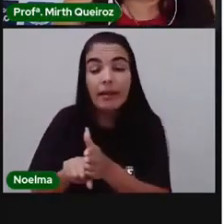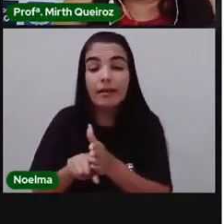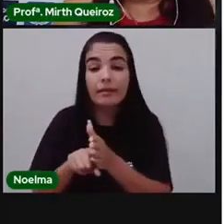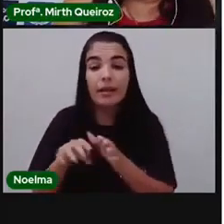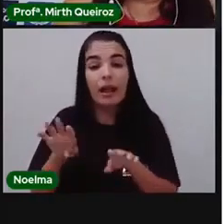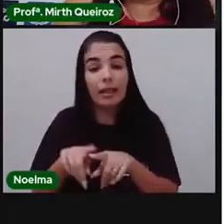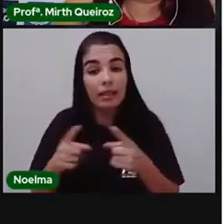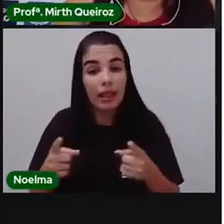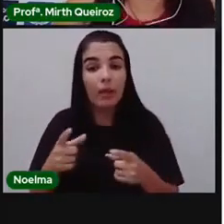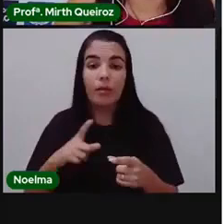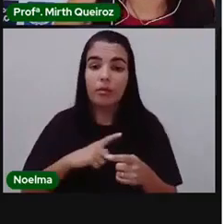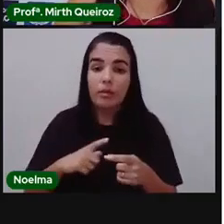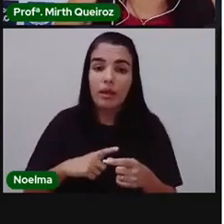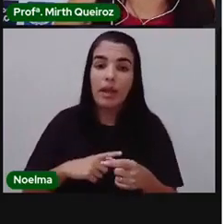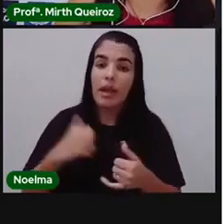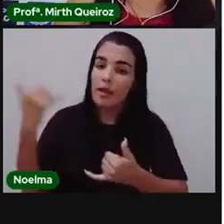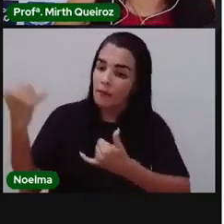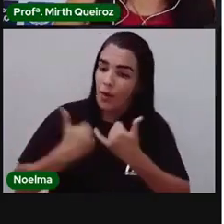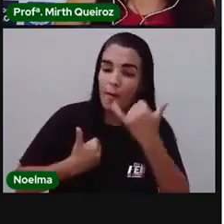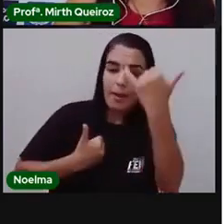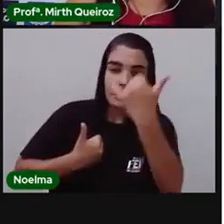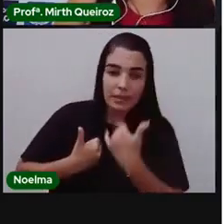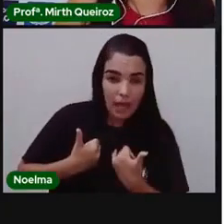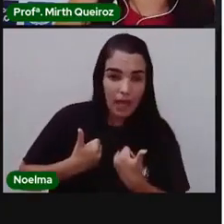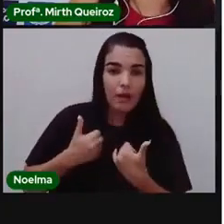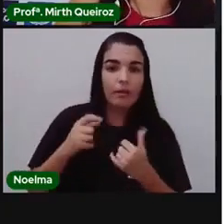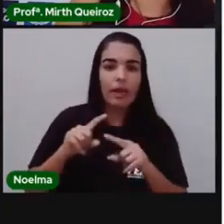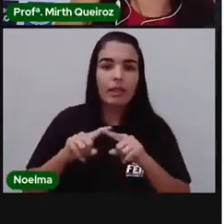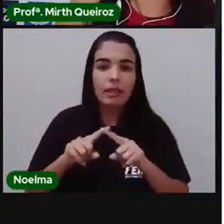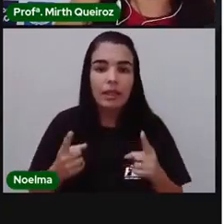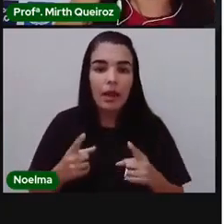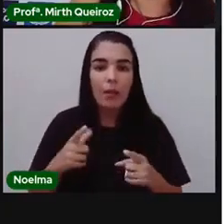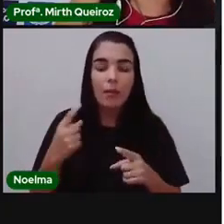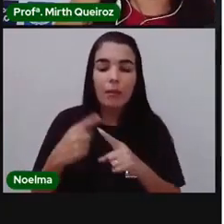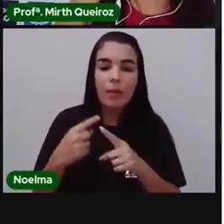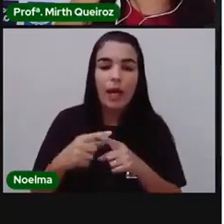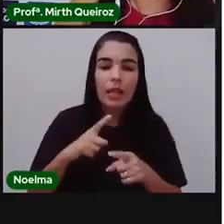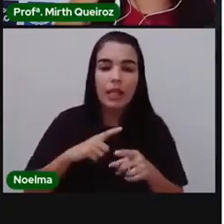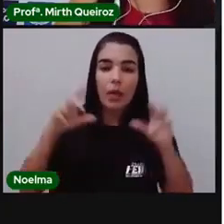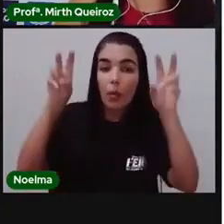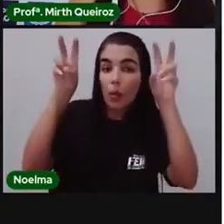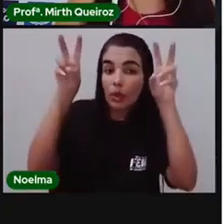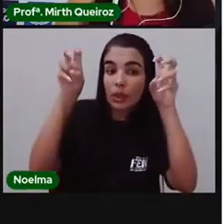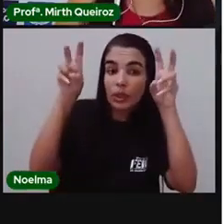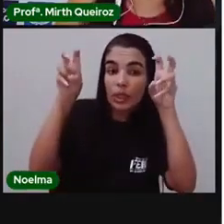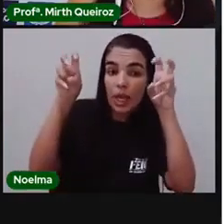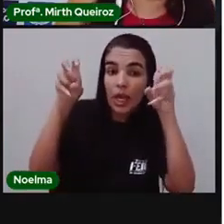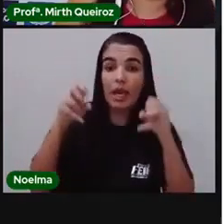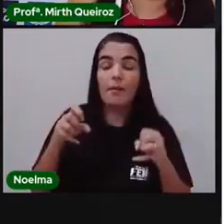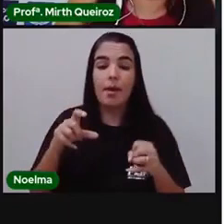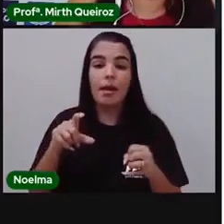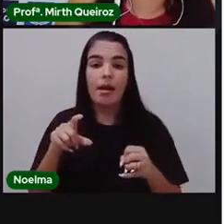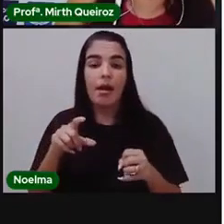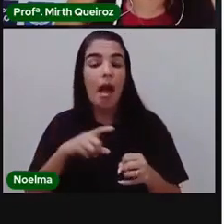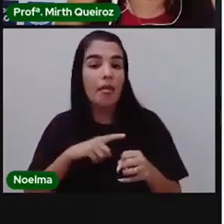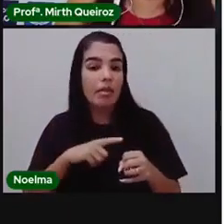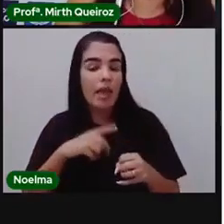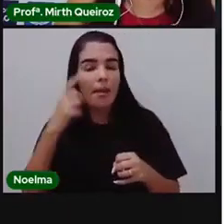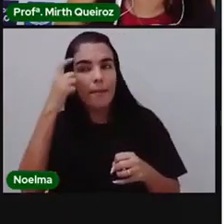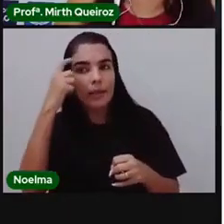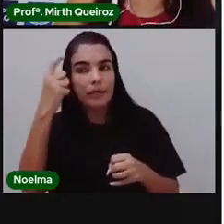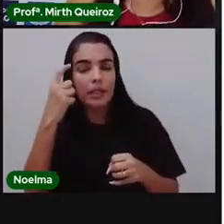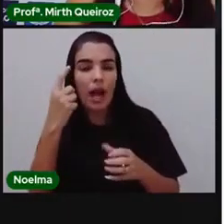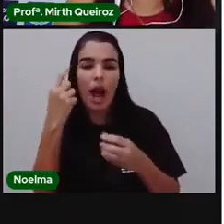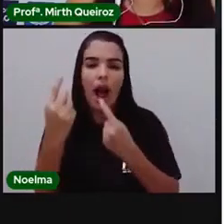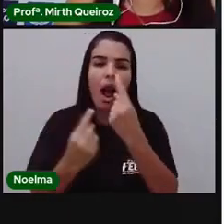coleta dados, né? Então, a gente tem ali o tema da nossa pesquisa e, através de algumas perguntas, a gente vai